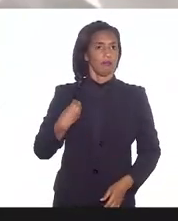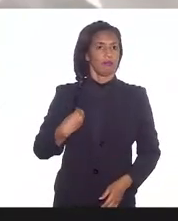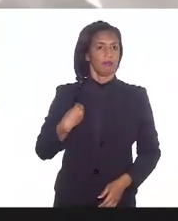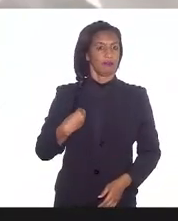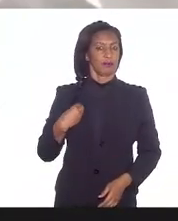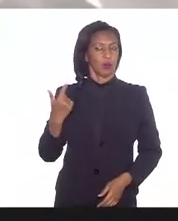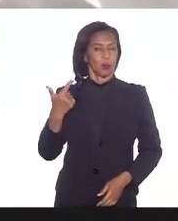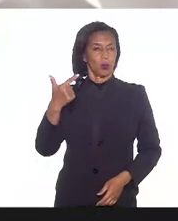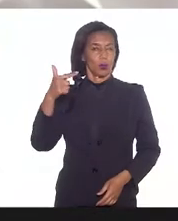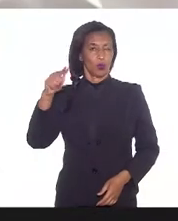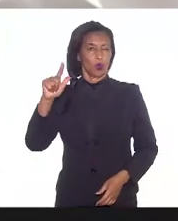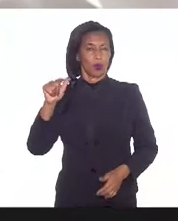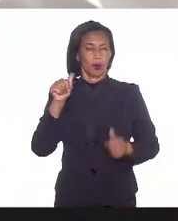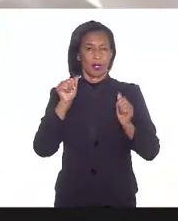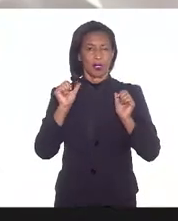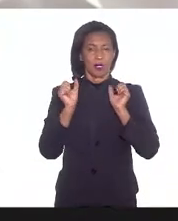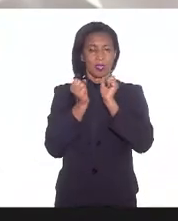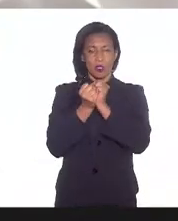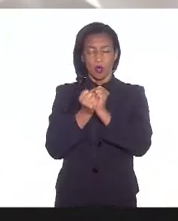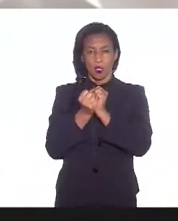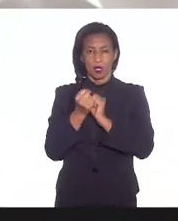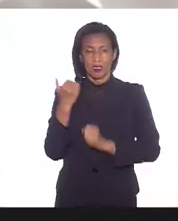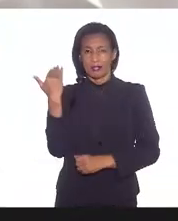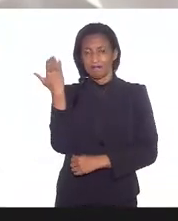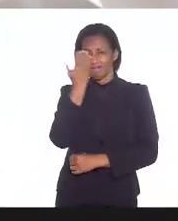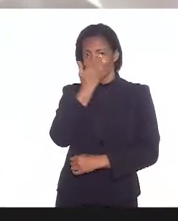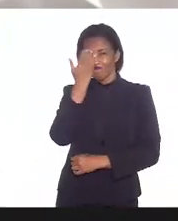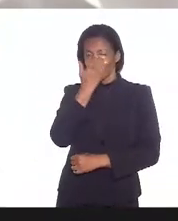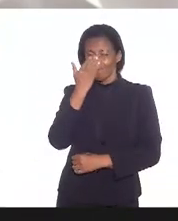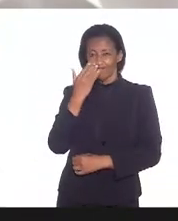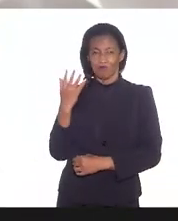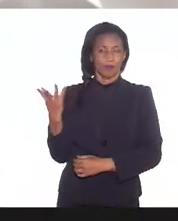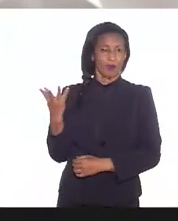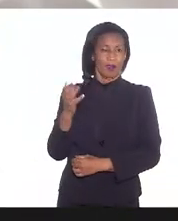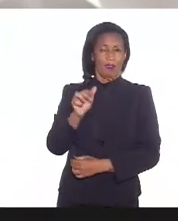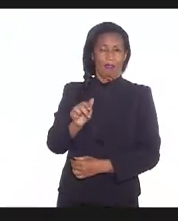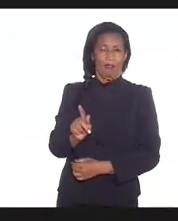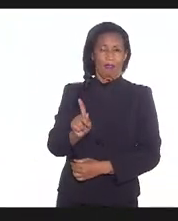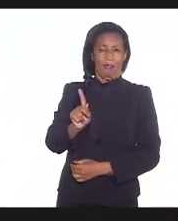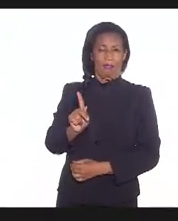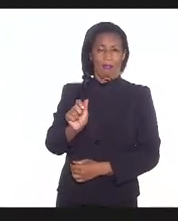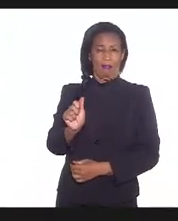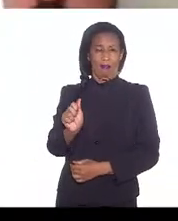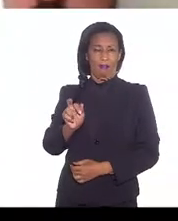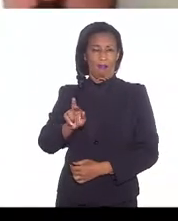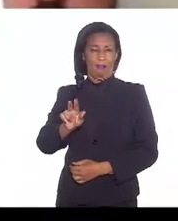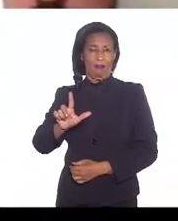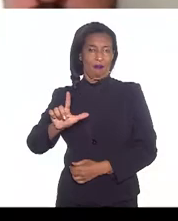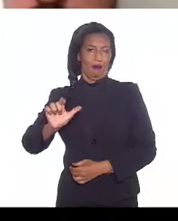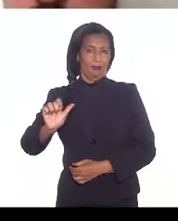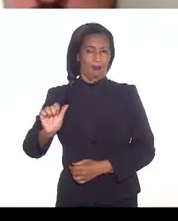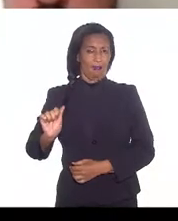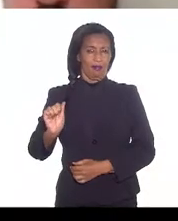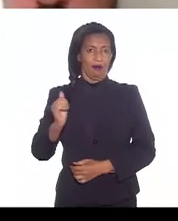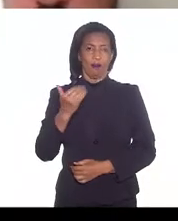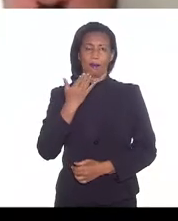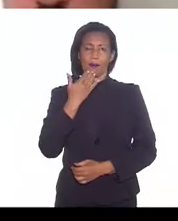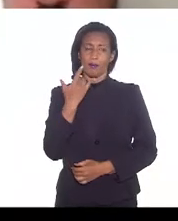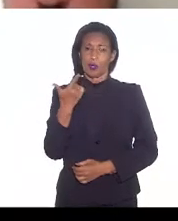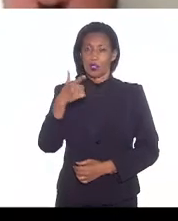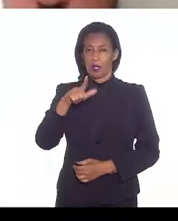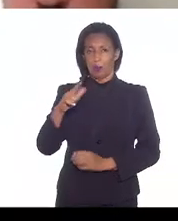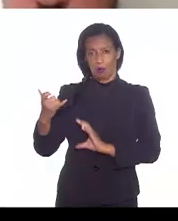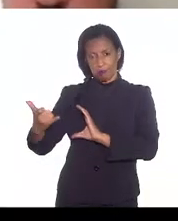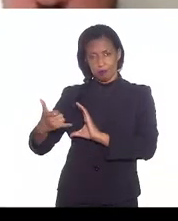uma outra assessoria, mas eu não consigo ver. Carla, vou pedir depois para passar pelo